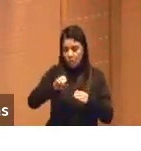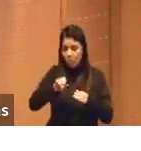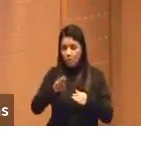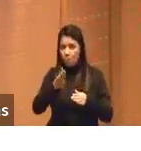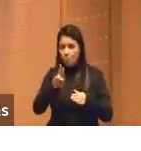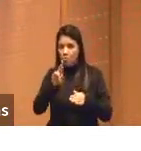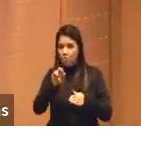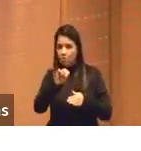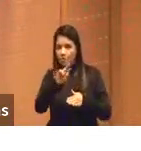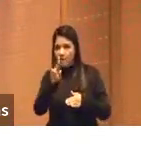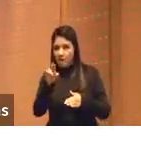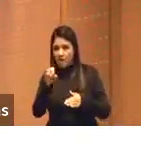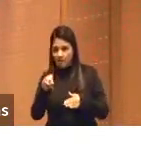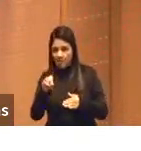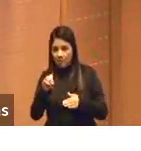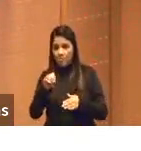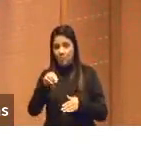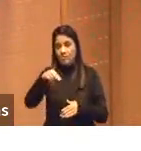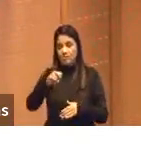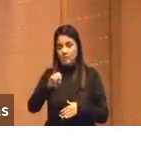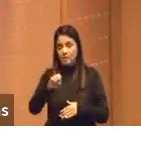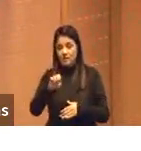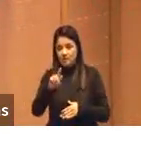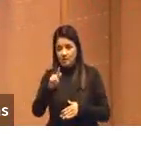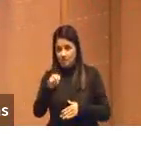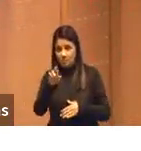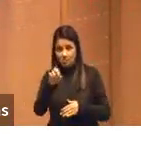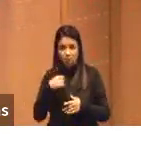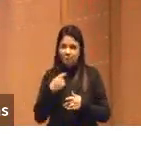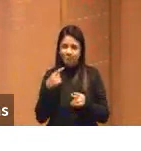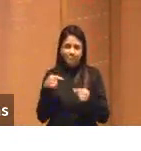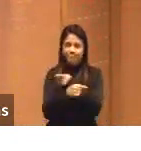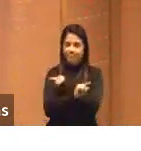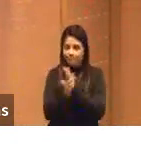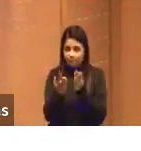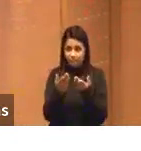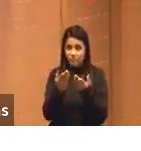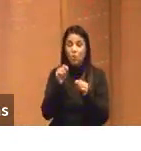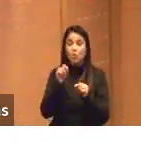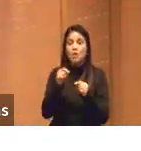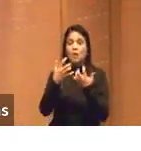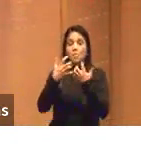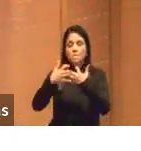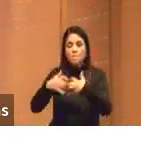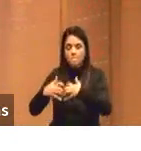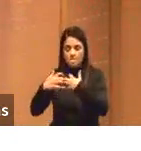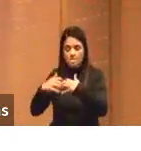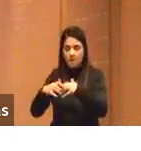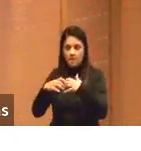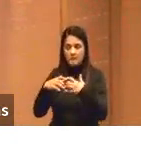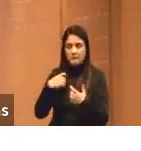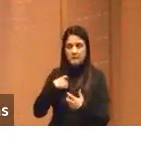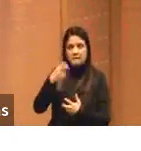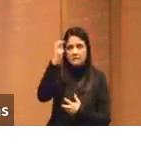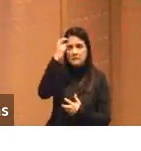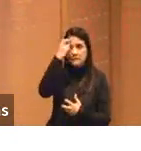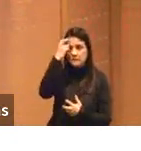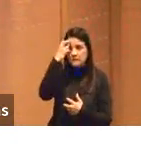sociedade que no trabalho intelectual vai ser melhor feito pela máquina, o trabalho intelectual,